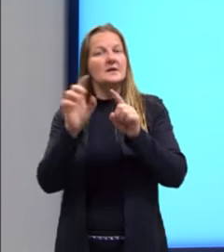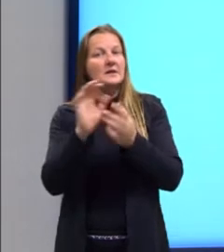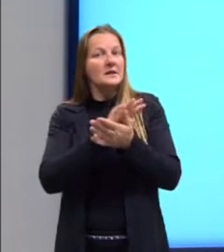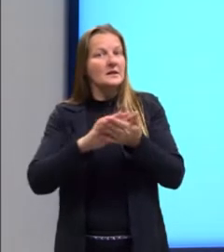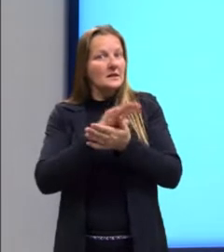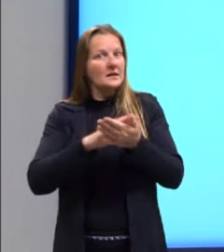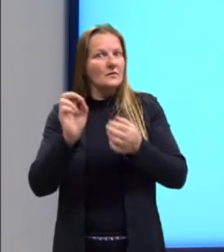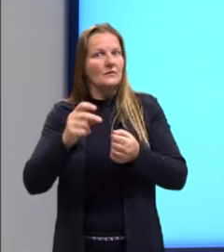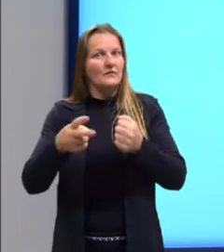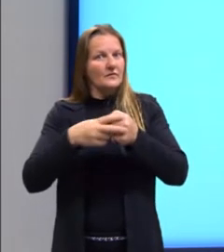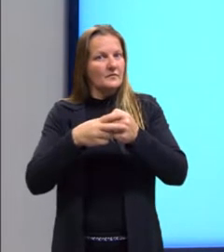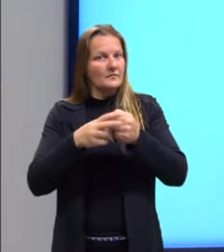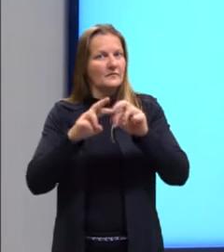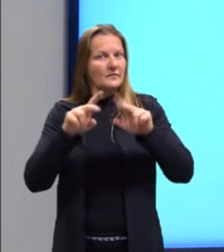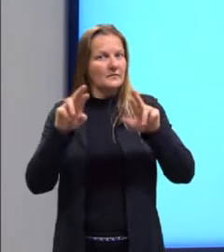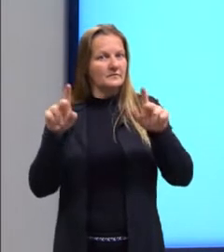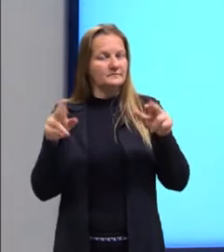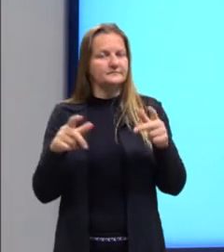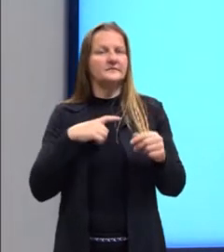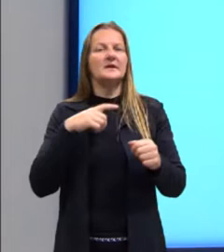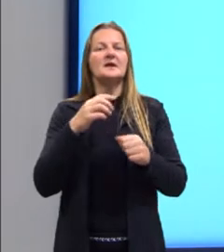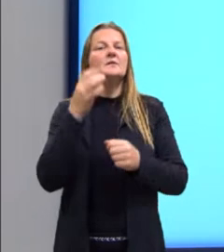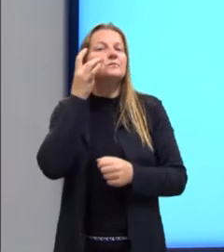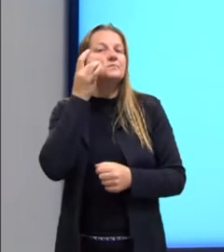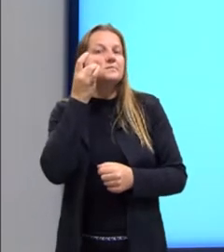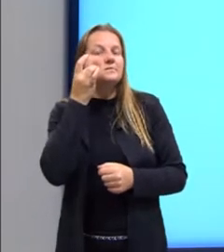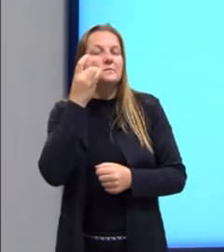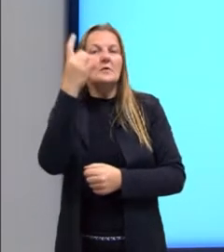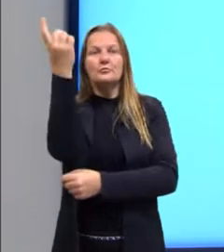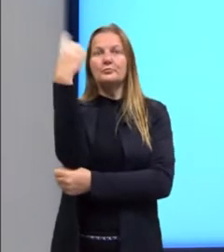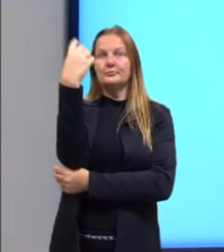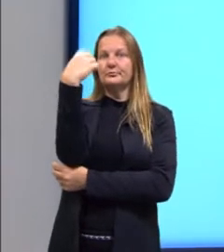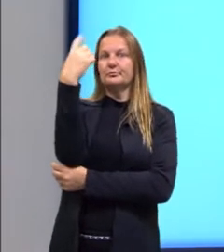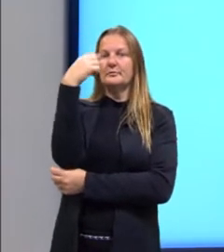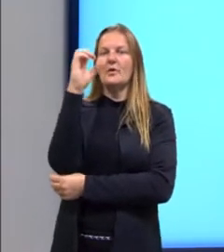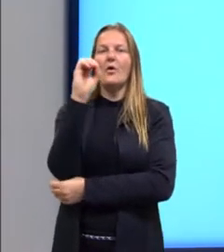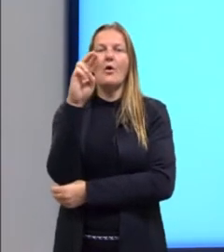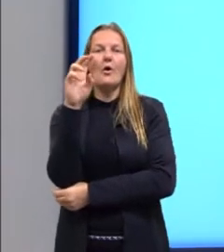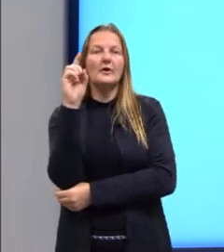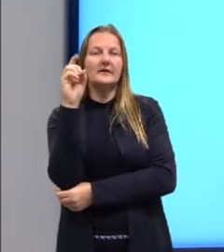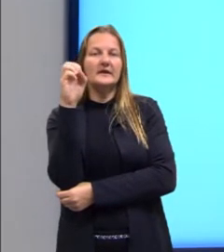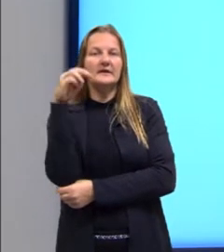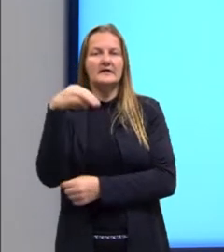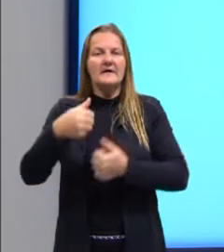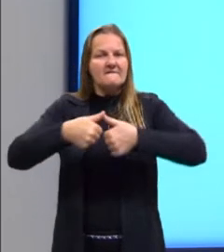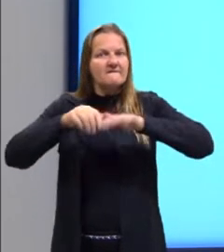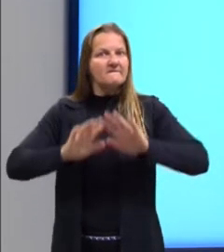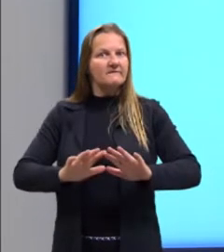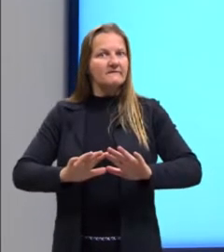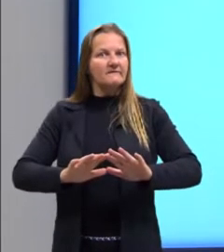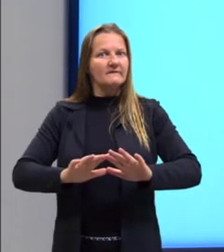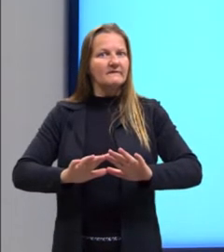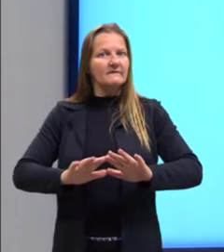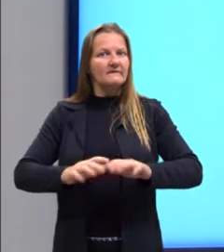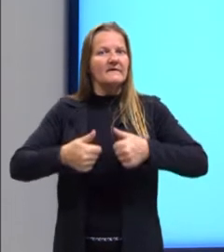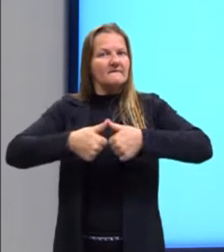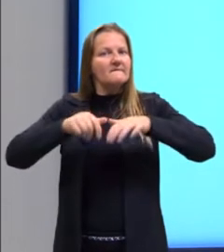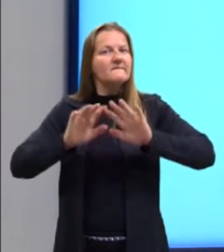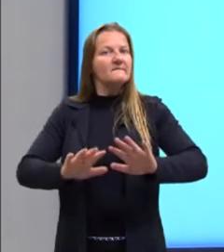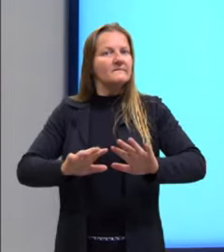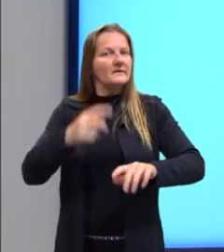nós temos também a presença da ordem. Você pode perceber que é da T, é fique,